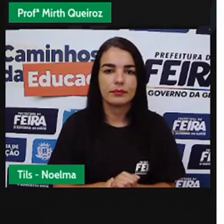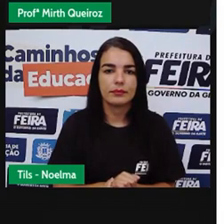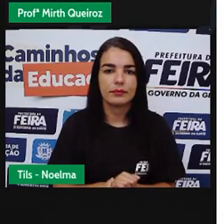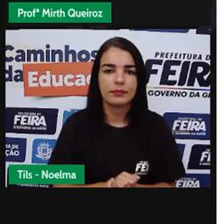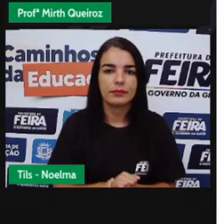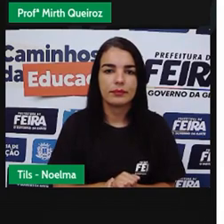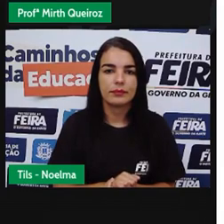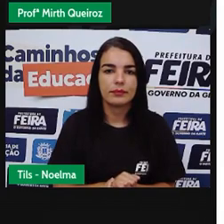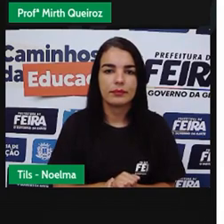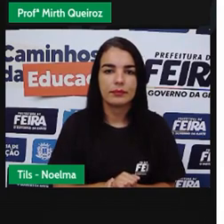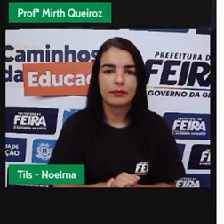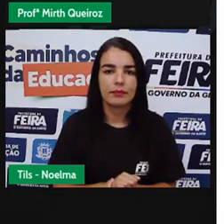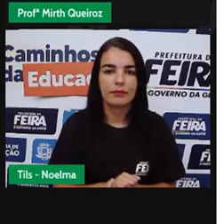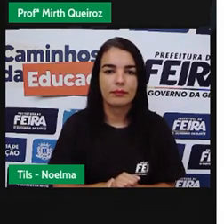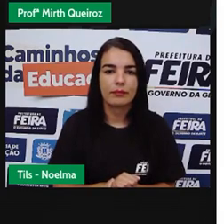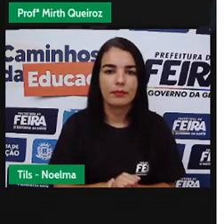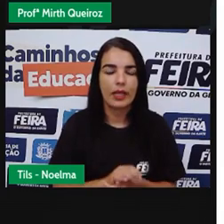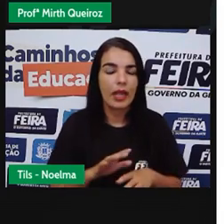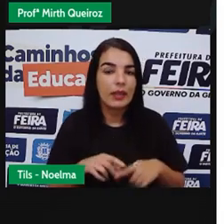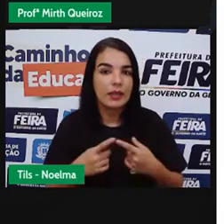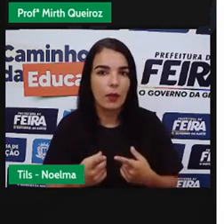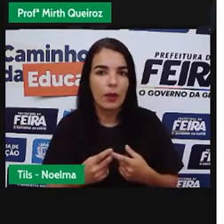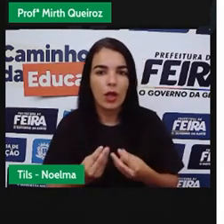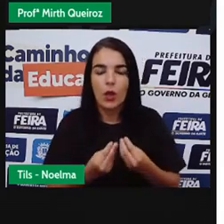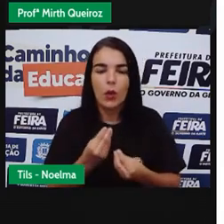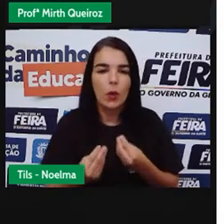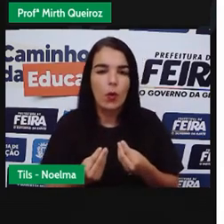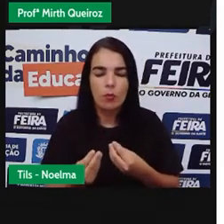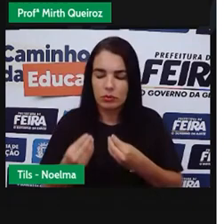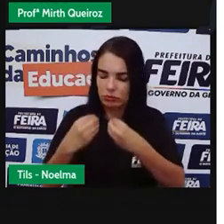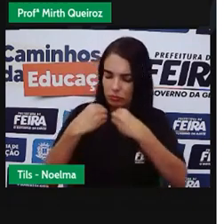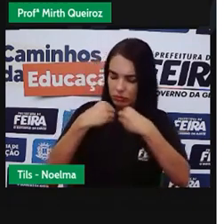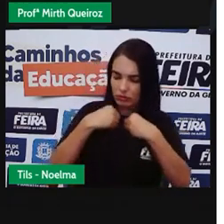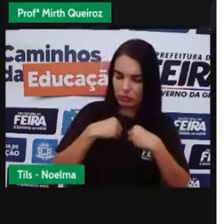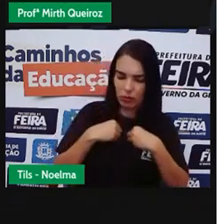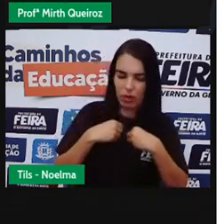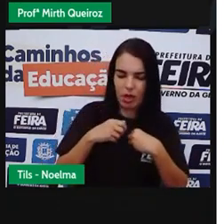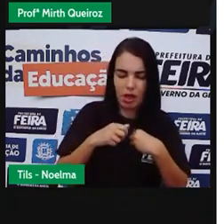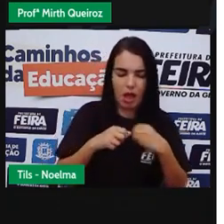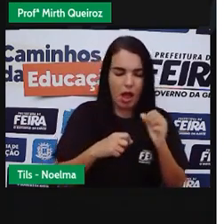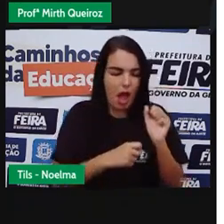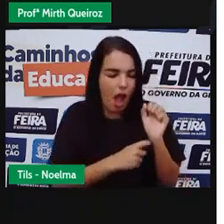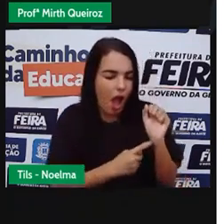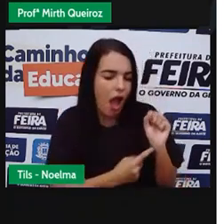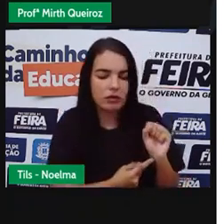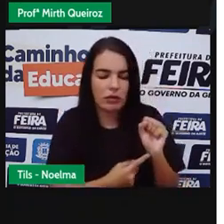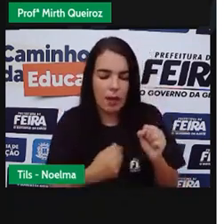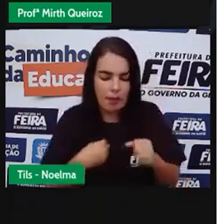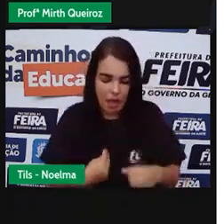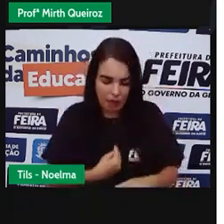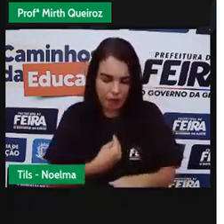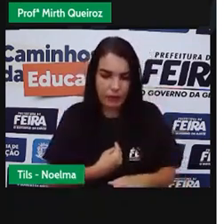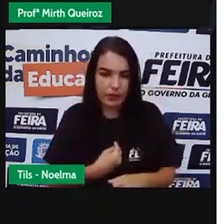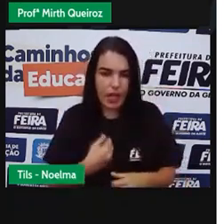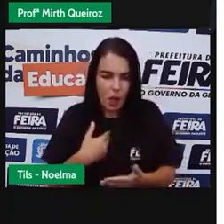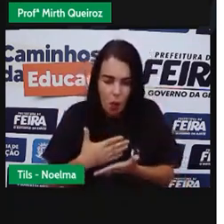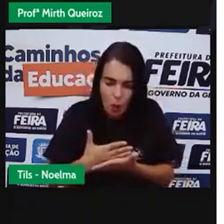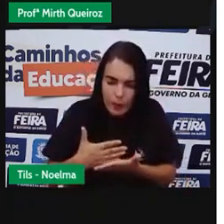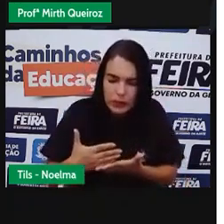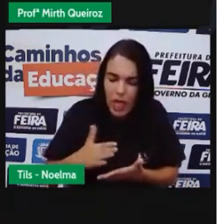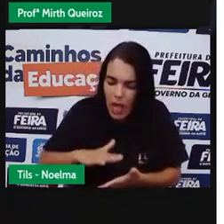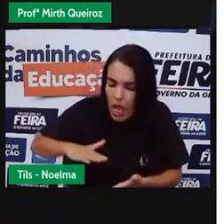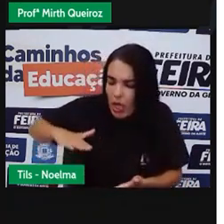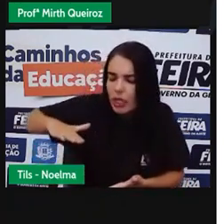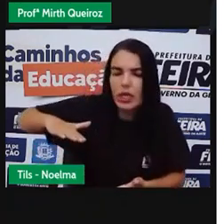A arte Começou na minha vida Ainda quando criança Eu tive sorte De ter criado Dentro de um ateliê Meu pai Era um